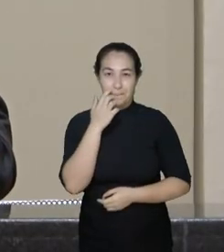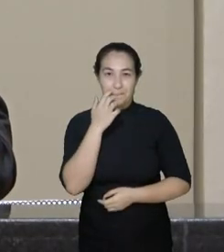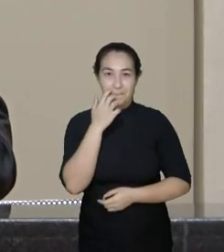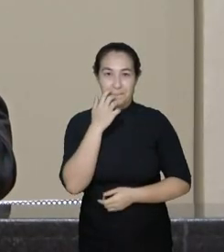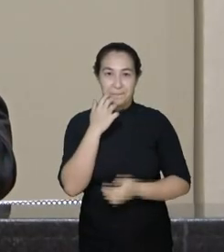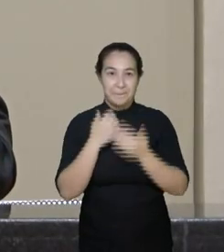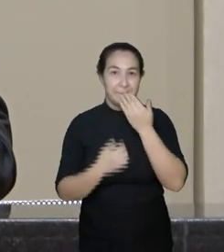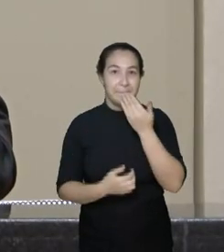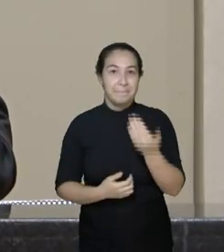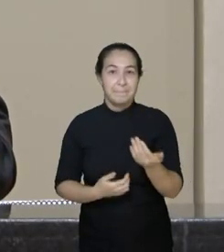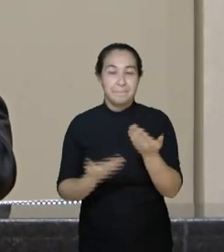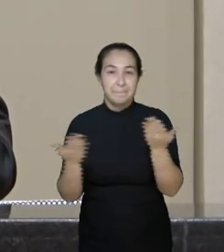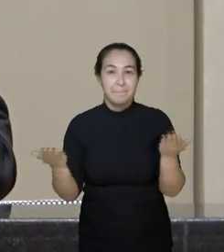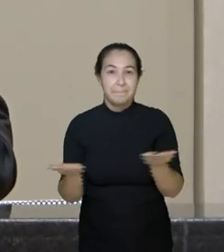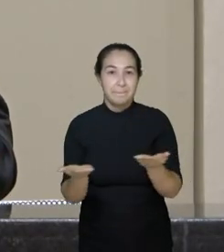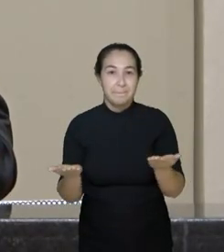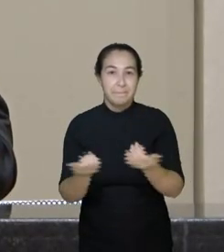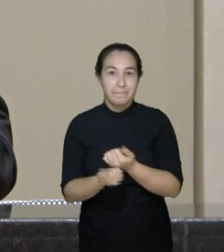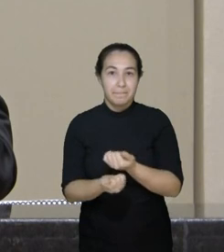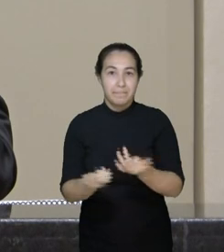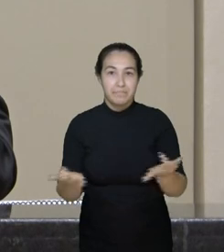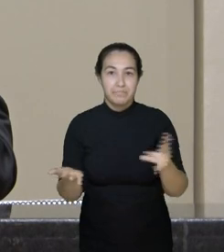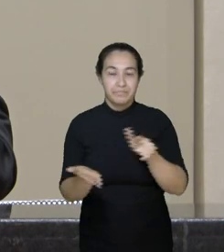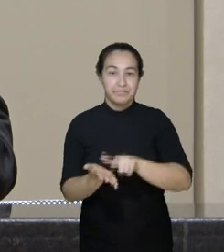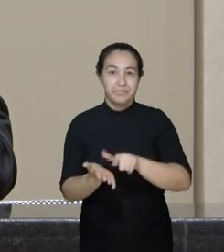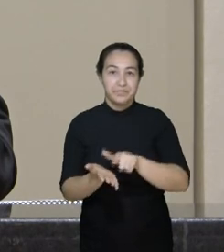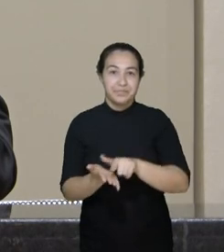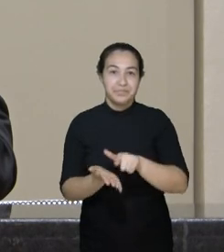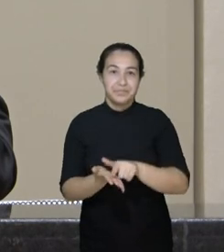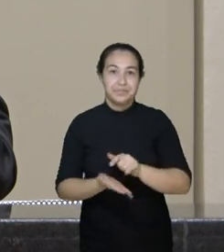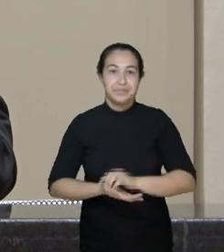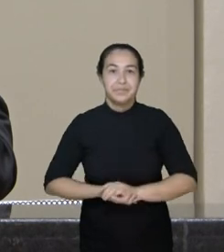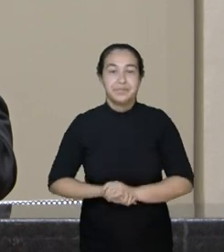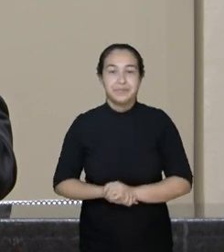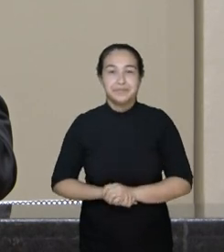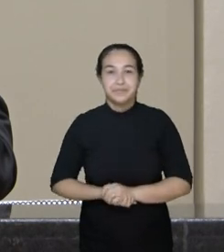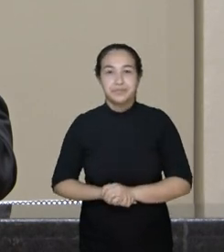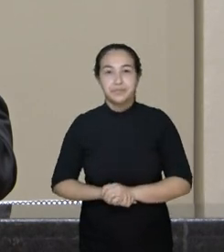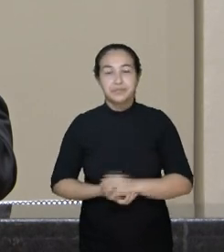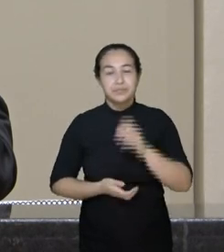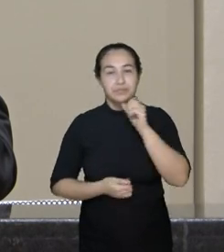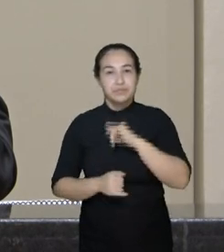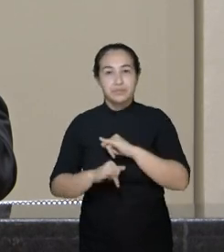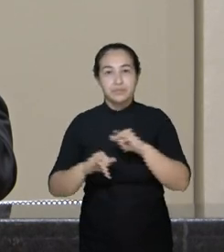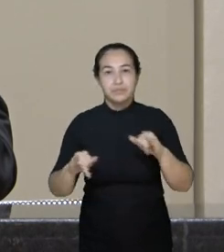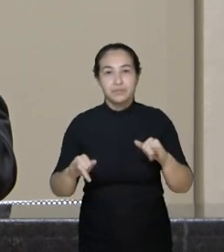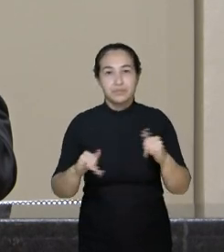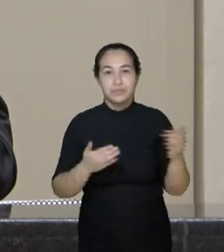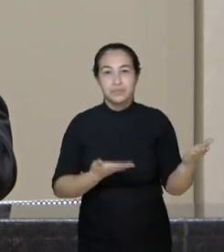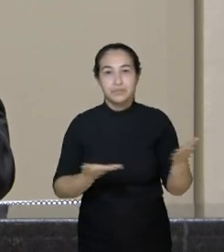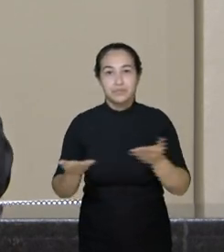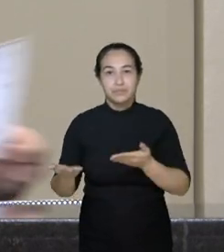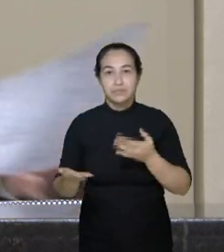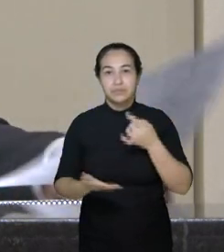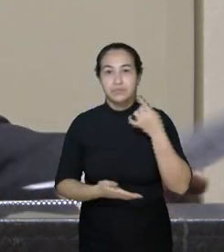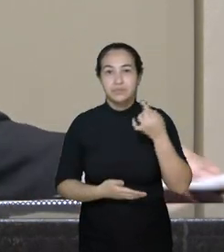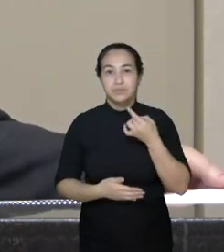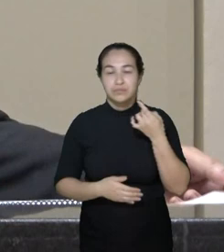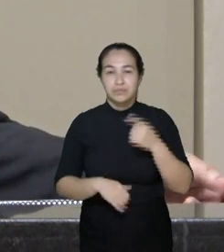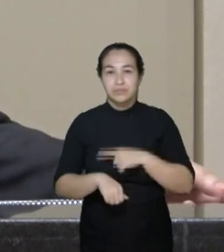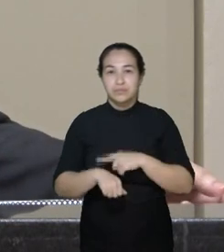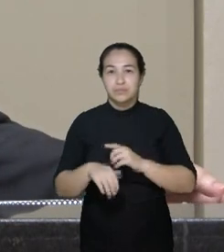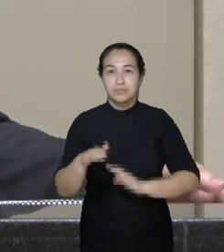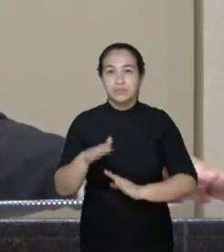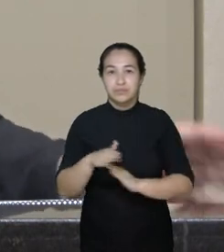Peço para que possa ser feito a distribuição do expediente. Em breves comunicações, por um tempo de até 10